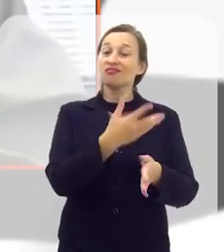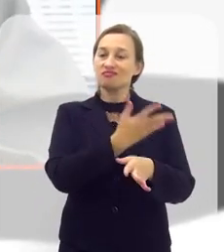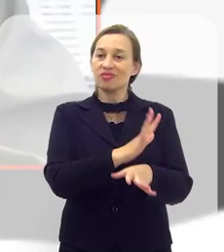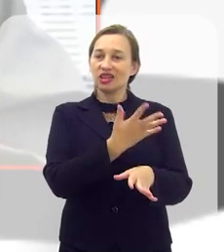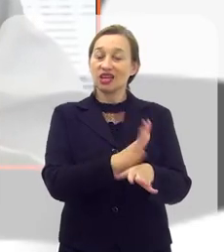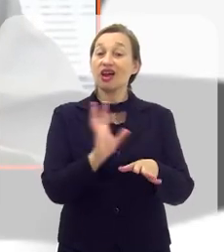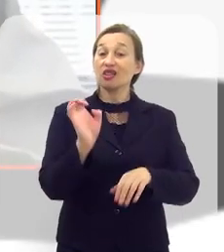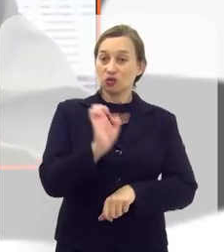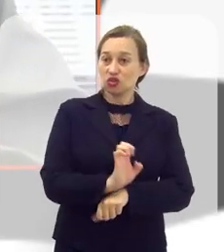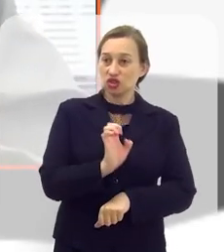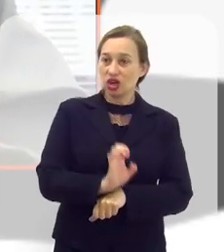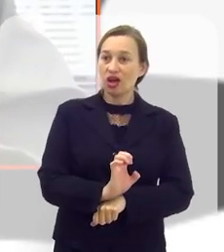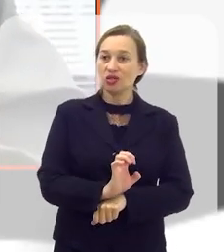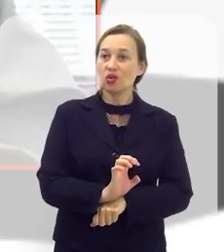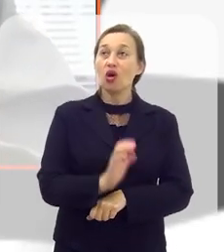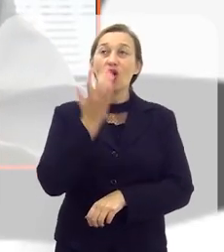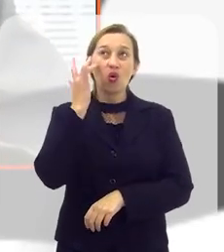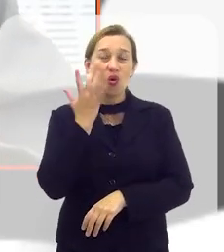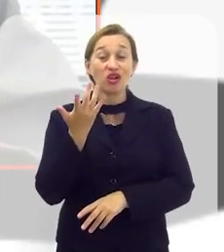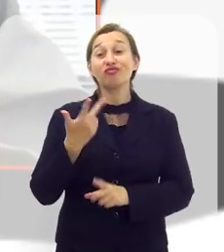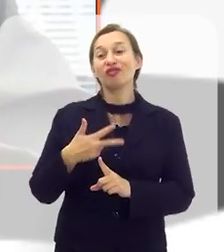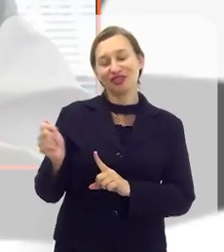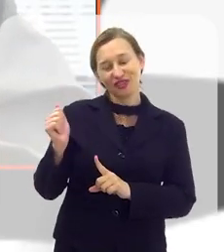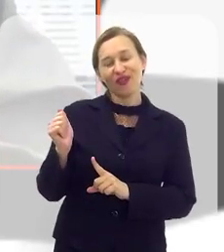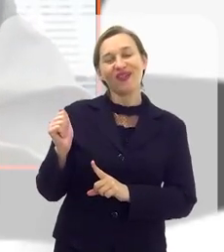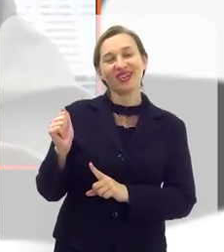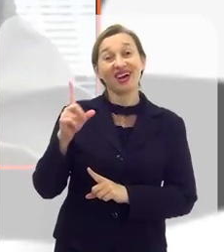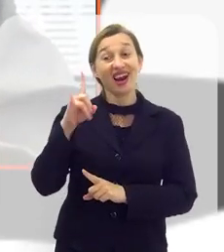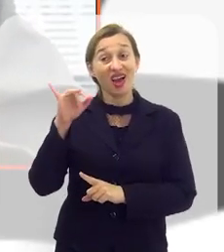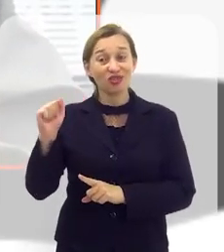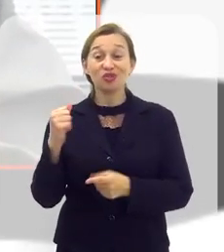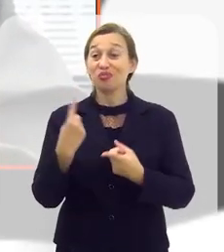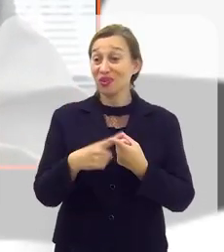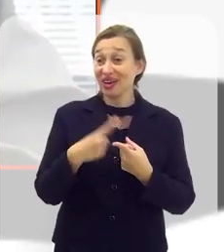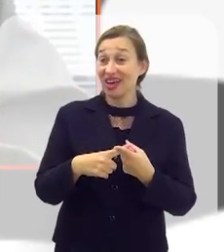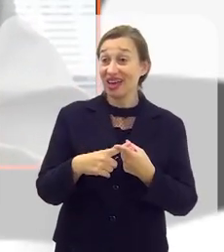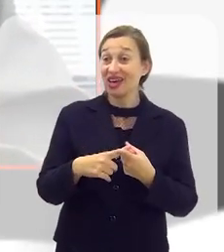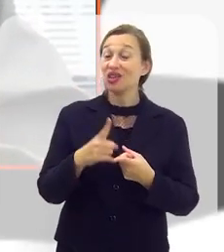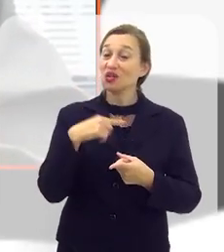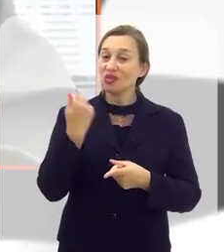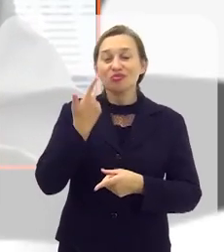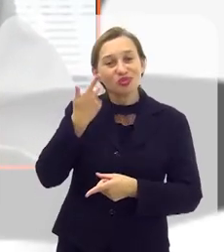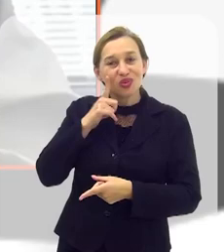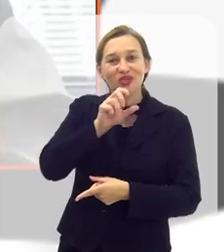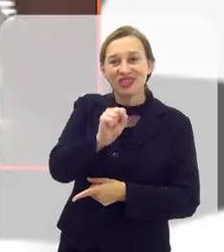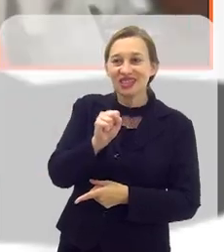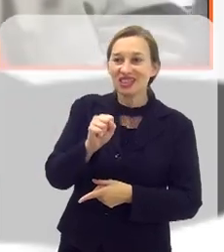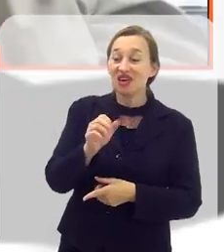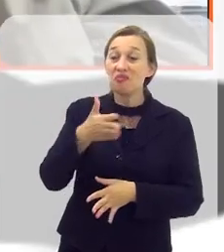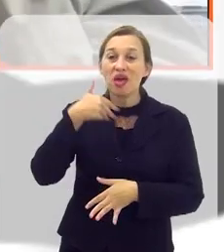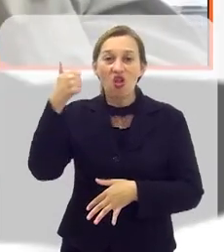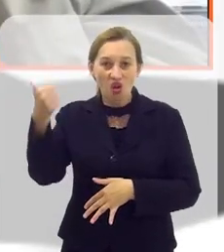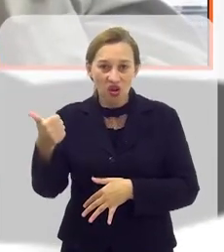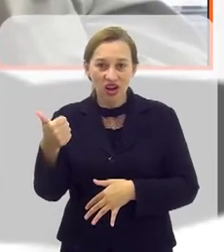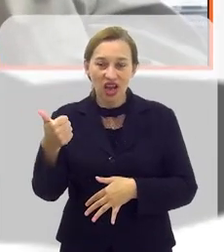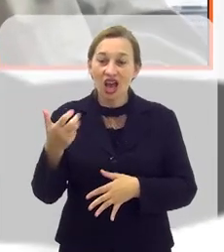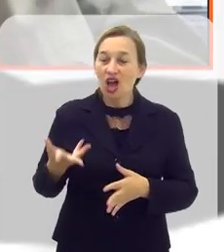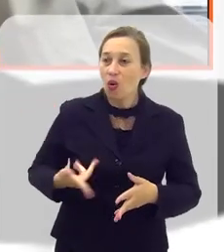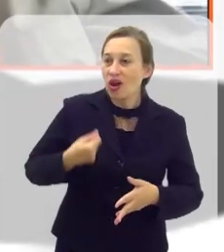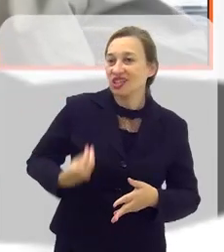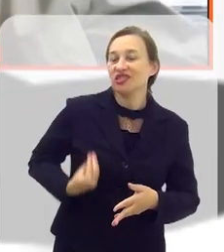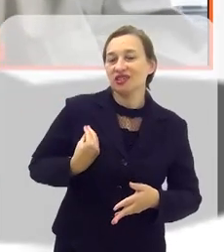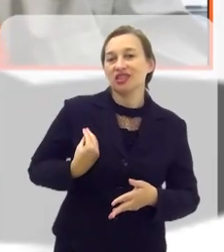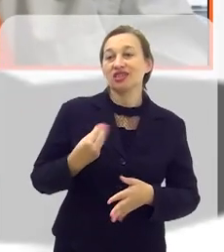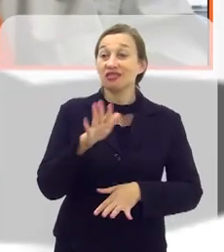no estado. Eu acho que foi uma vitória, Cláudio, porque aí nós vamos conseguir melhorar